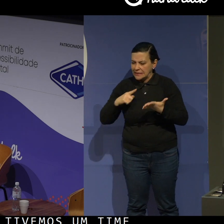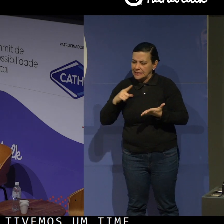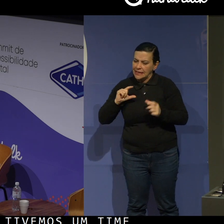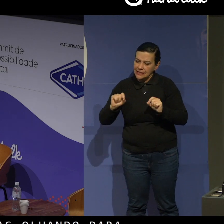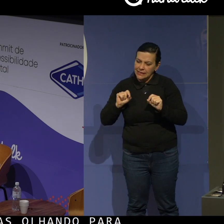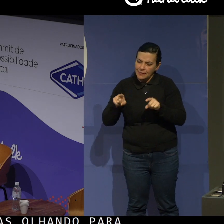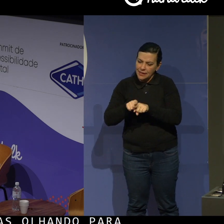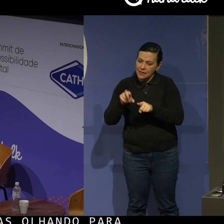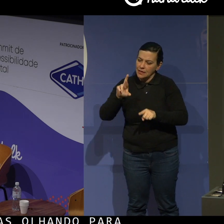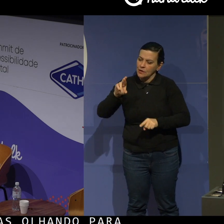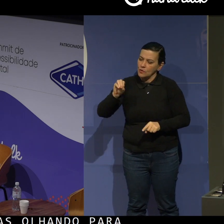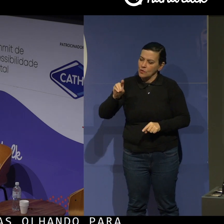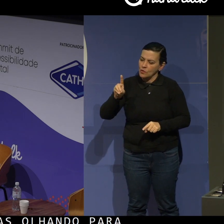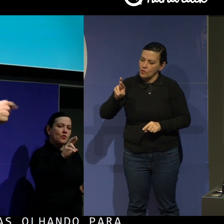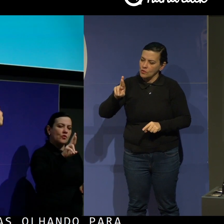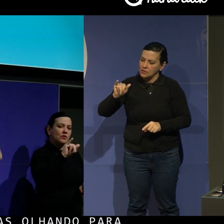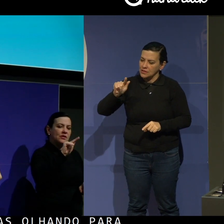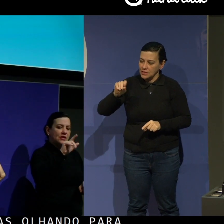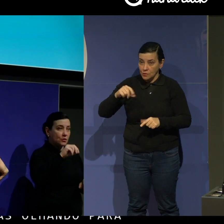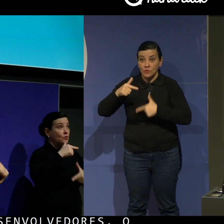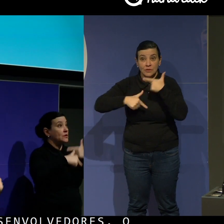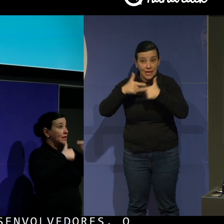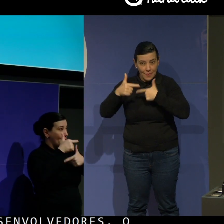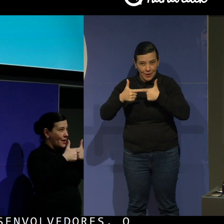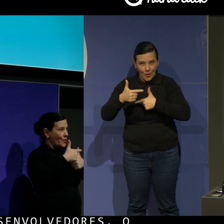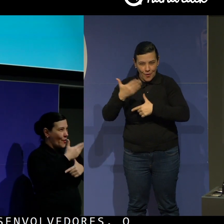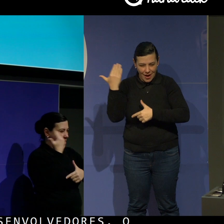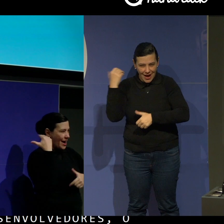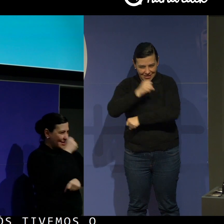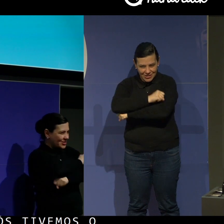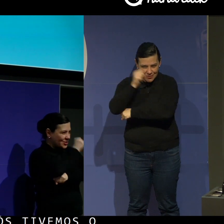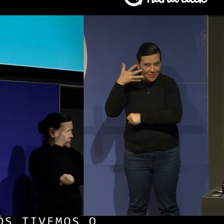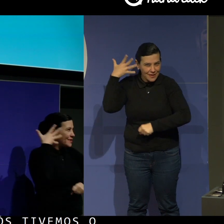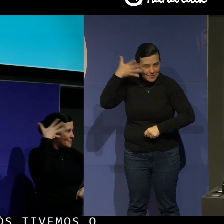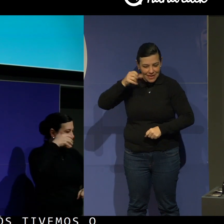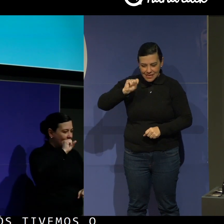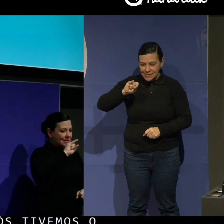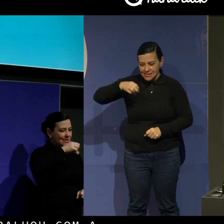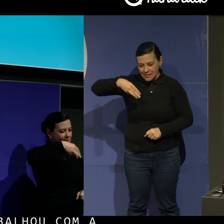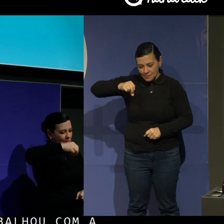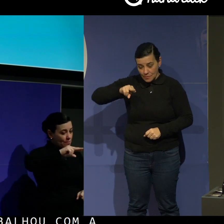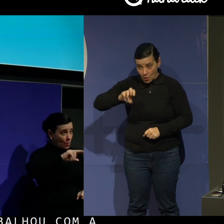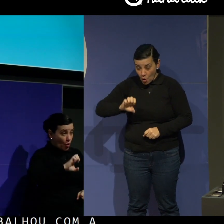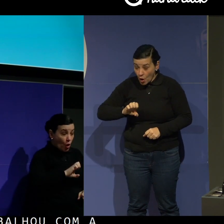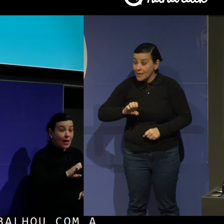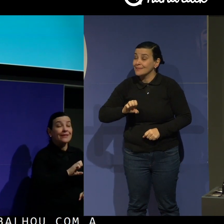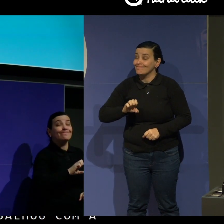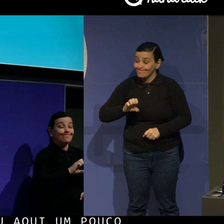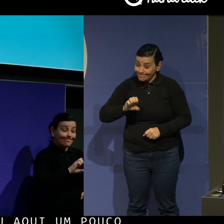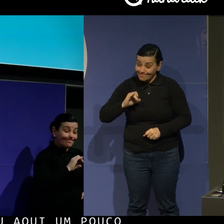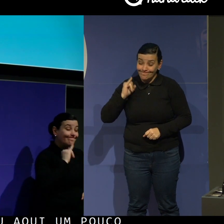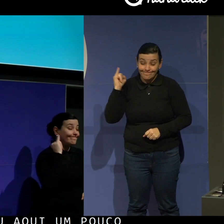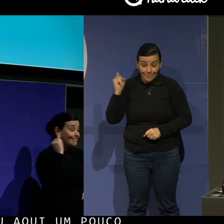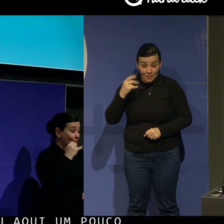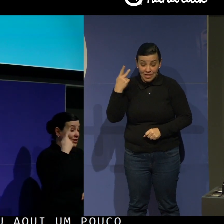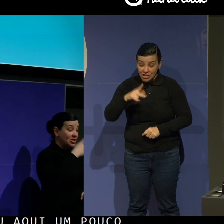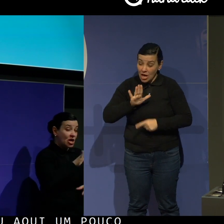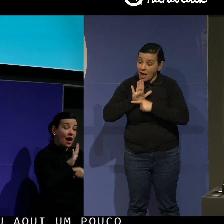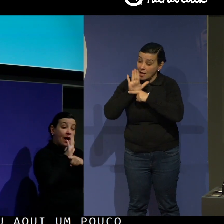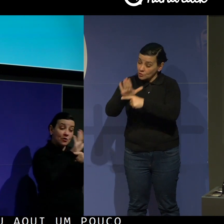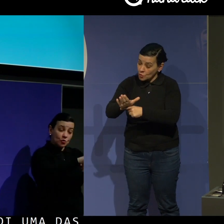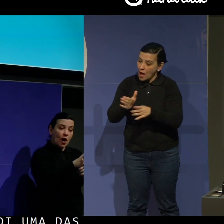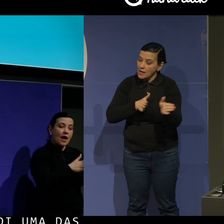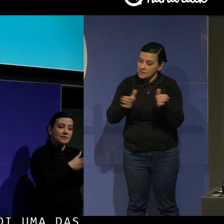o Rodrigo, que trabalhou com a Simone, que falou aqui um pouco mais cedo, que foi uma das principais pessoas que trouxeram acessibilidade para os nossos